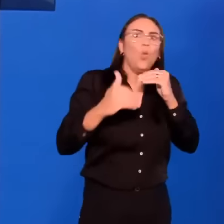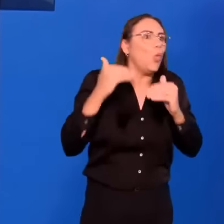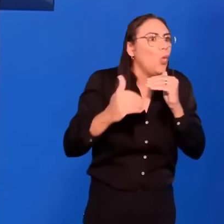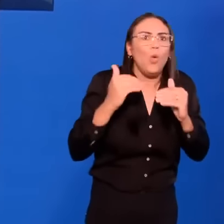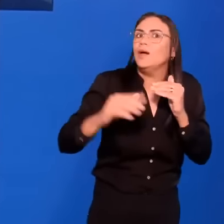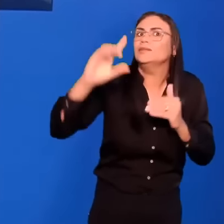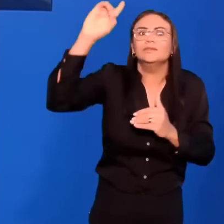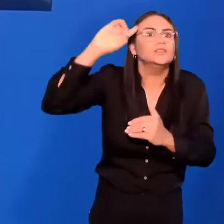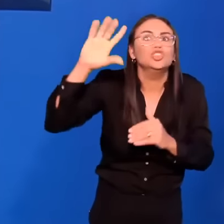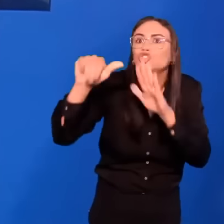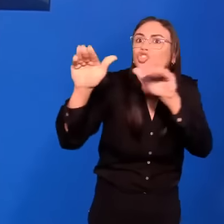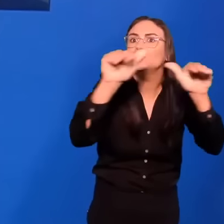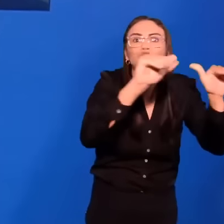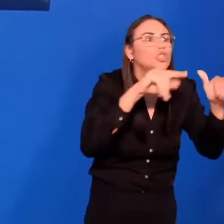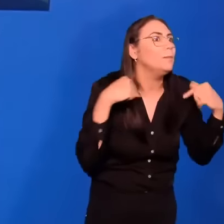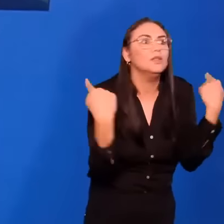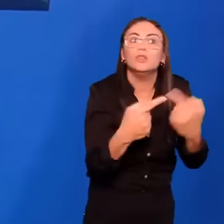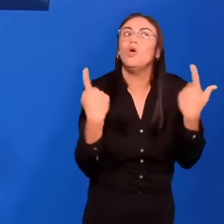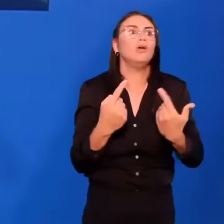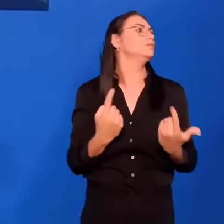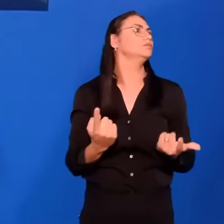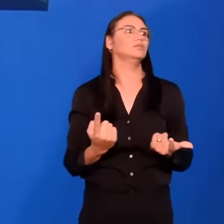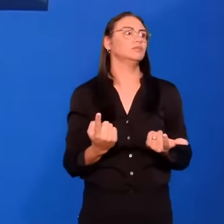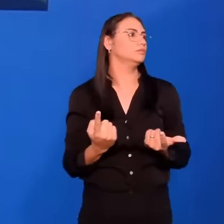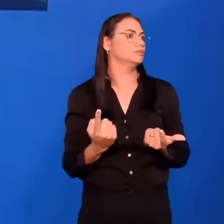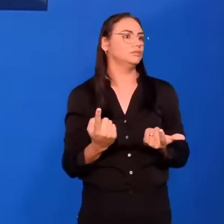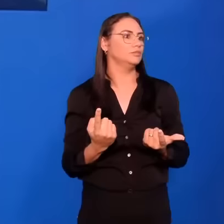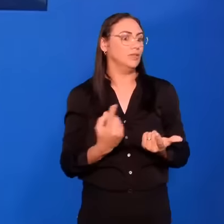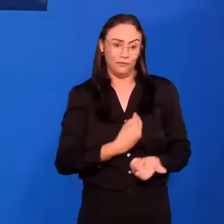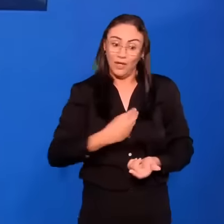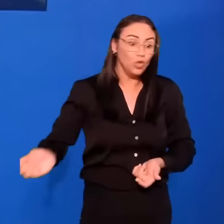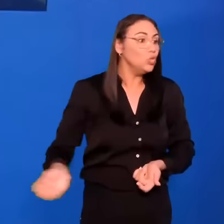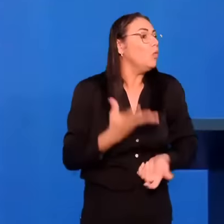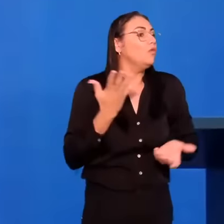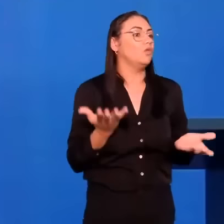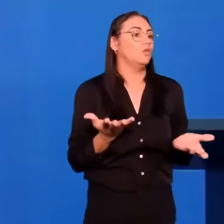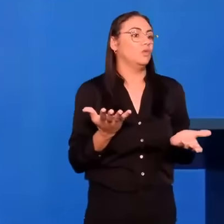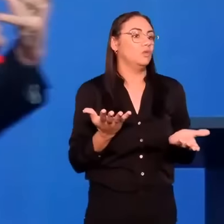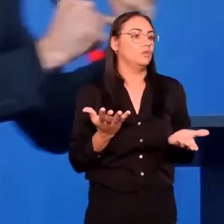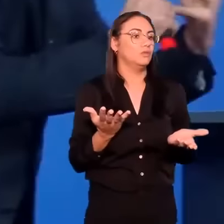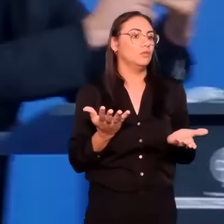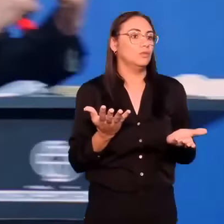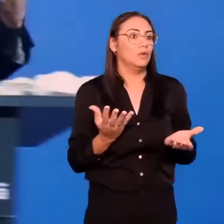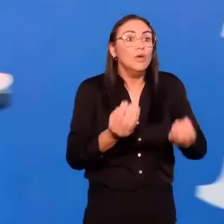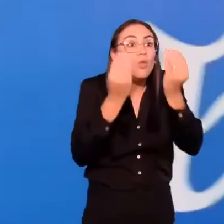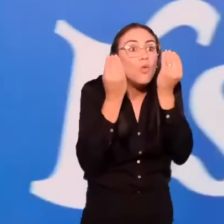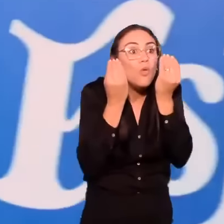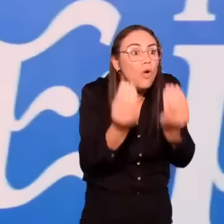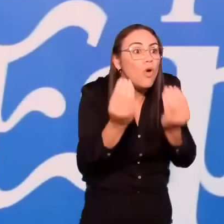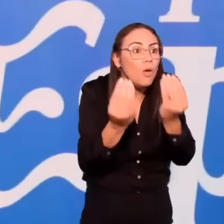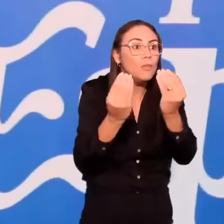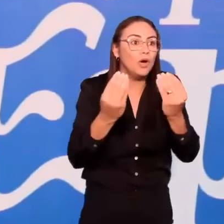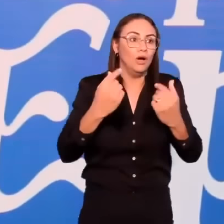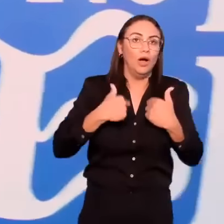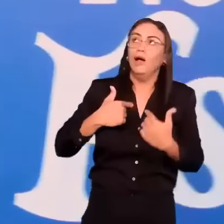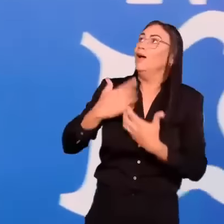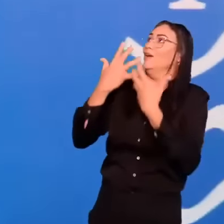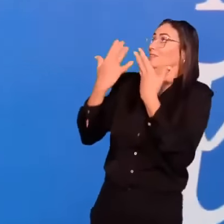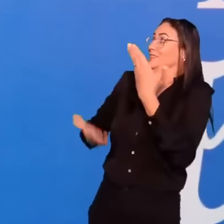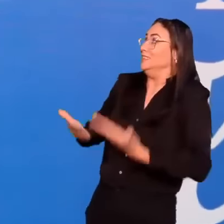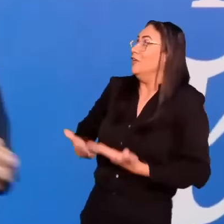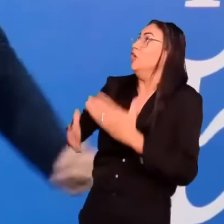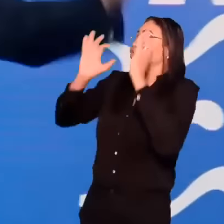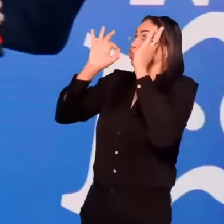vocação, no nosso chamado, na nossa nova vida. Não pode haver compatibilidade de um